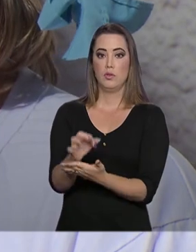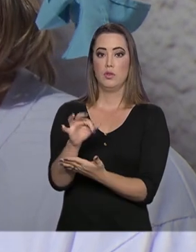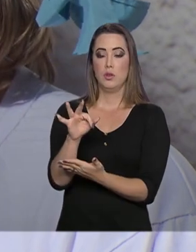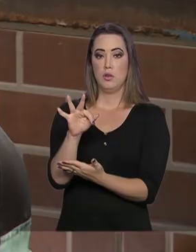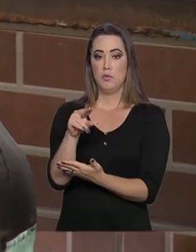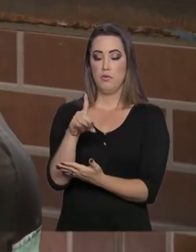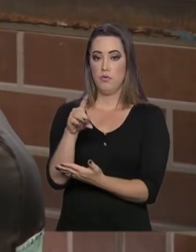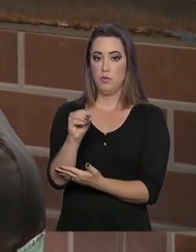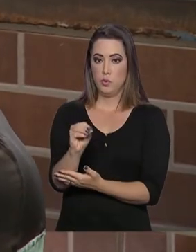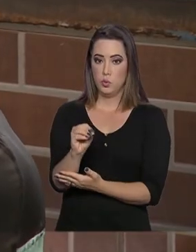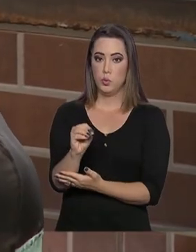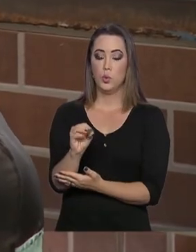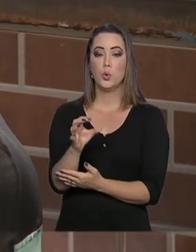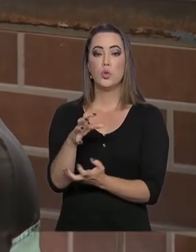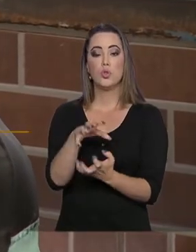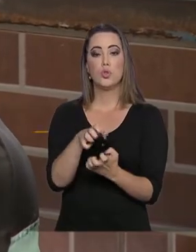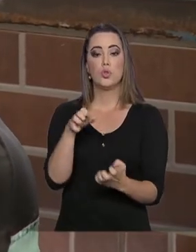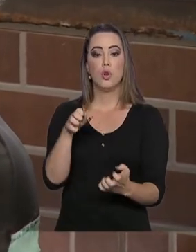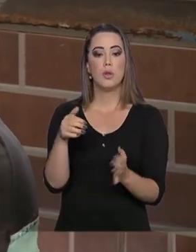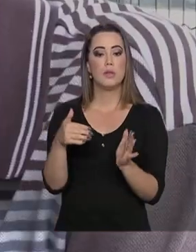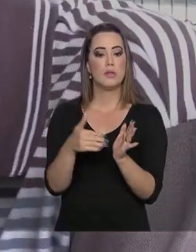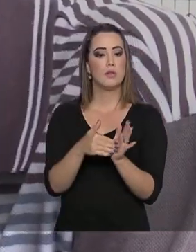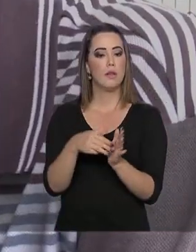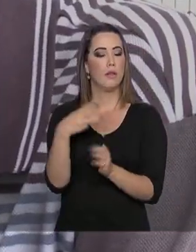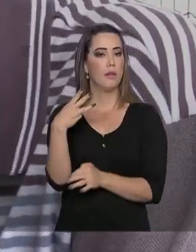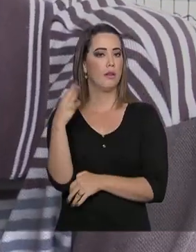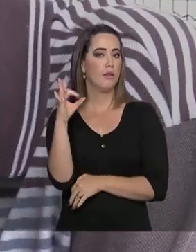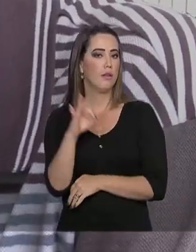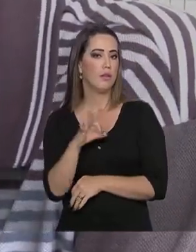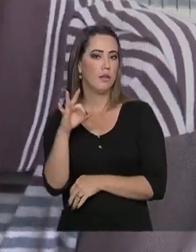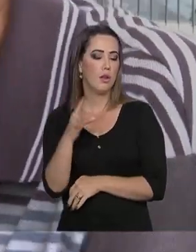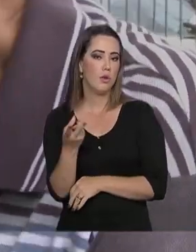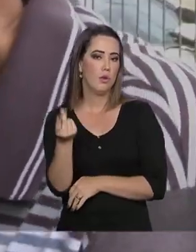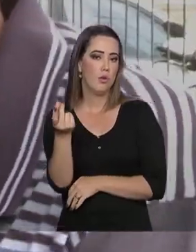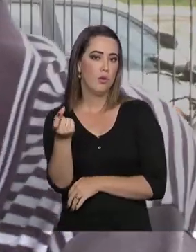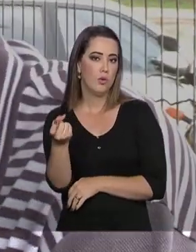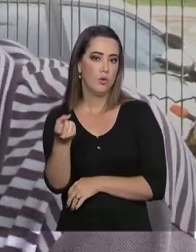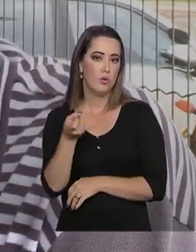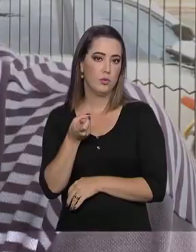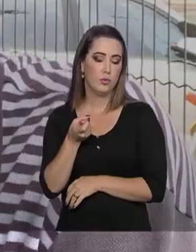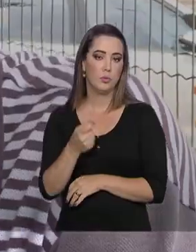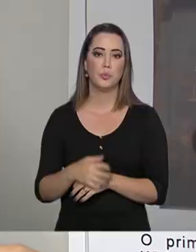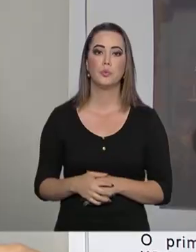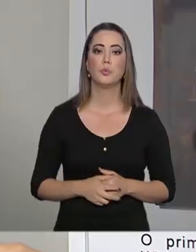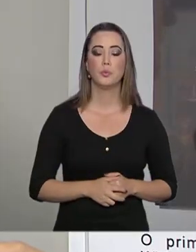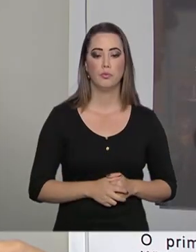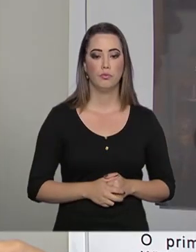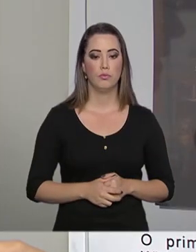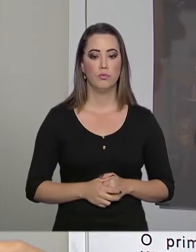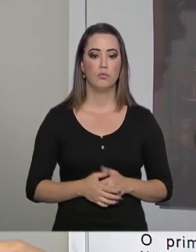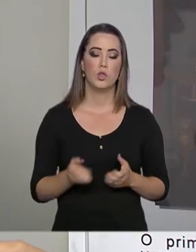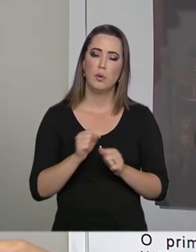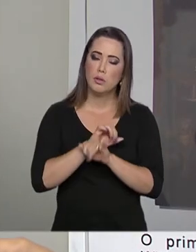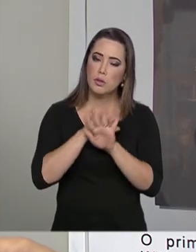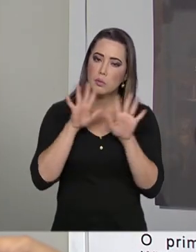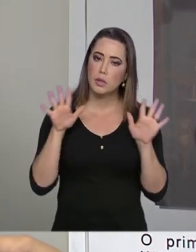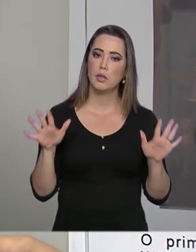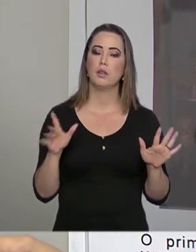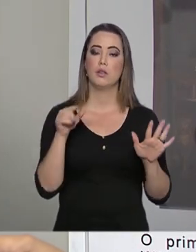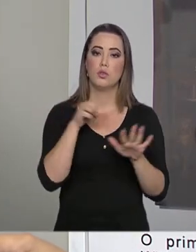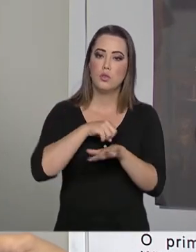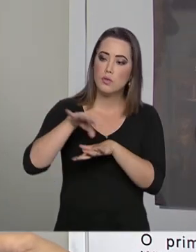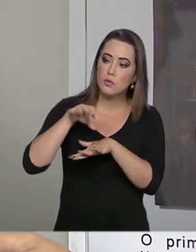de idosos está liberada até o limite de 3% do imposto devido. Está mais transparente essas